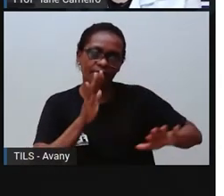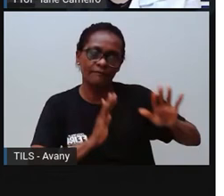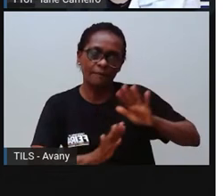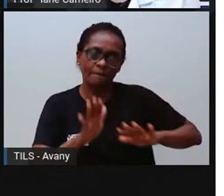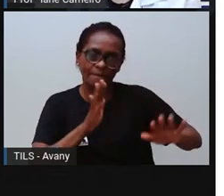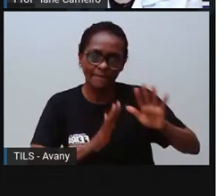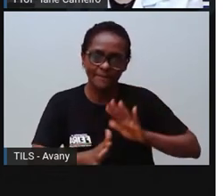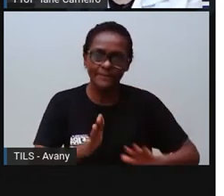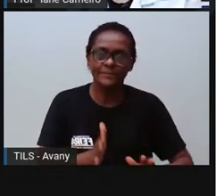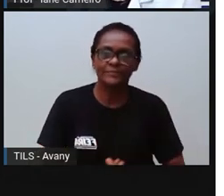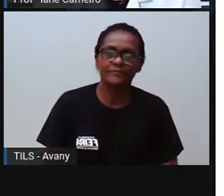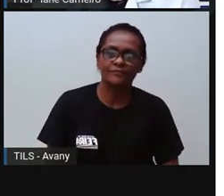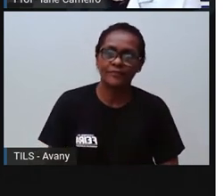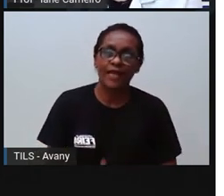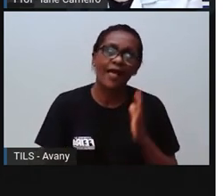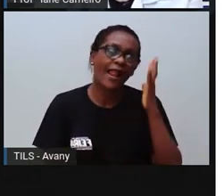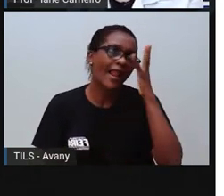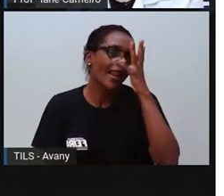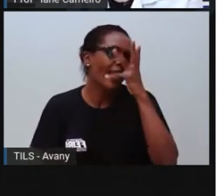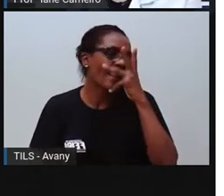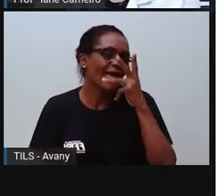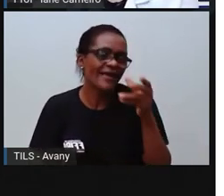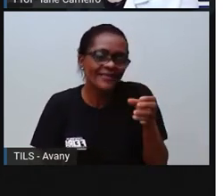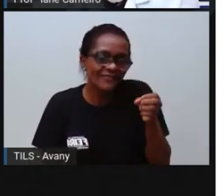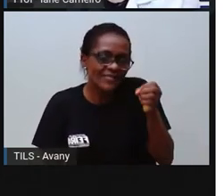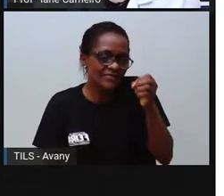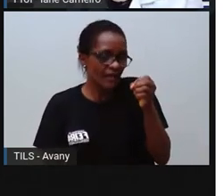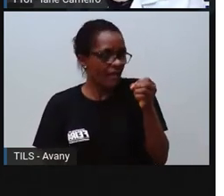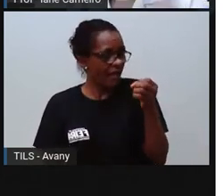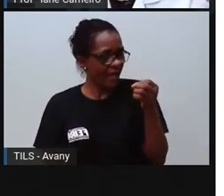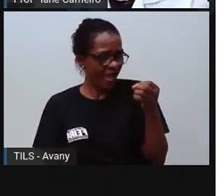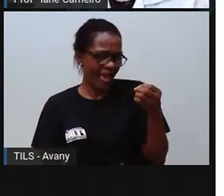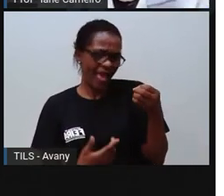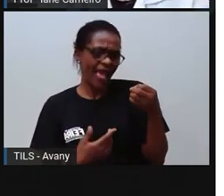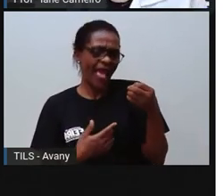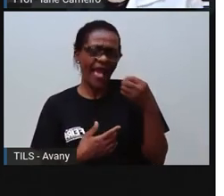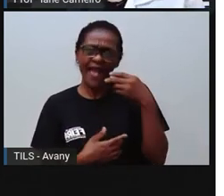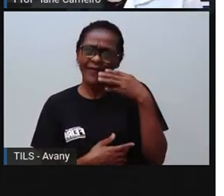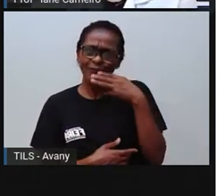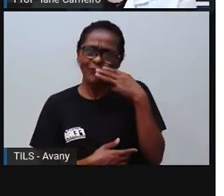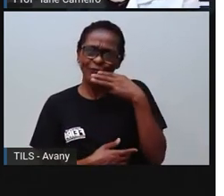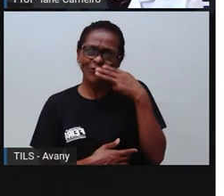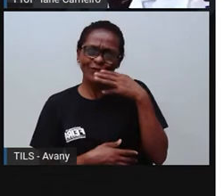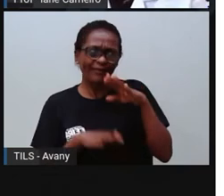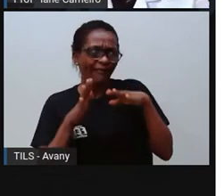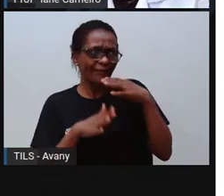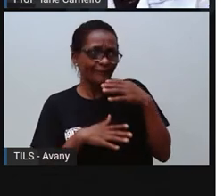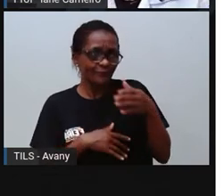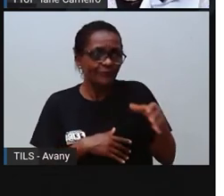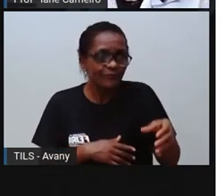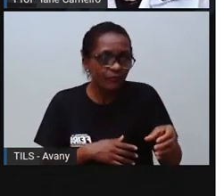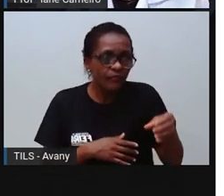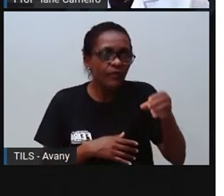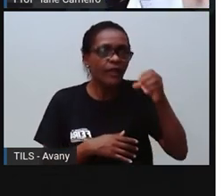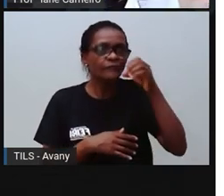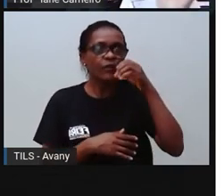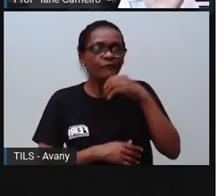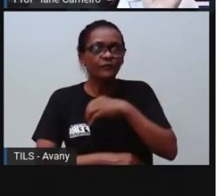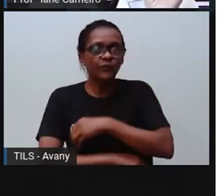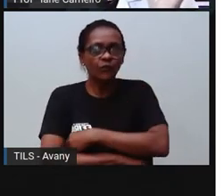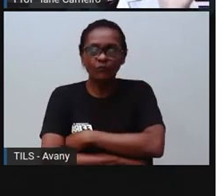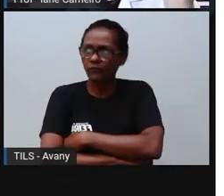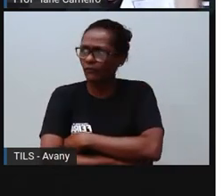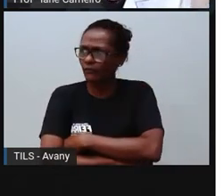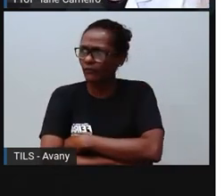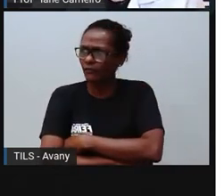que tem umas cores bonitas, e aí a criança pode se confundir, achar que é um docinho, não é. Então, se você encontrar uma